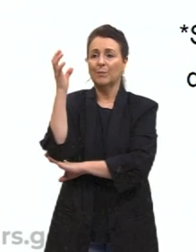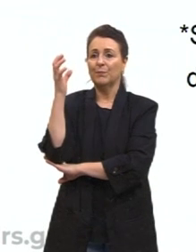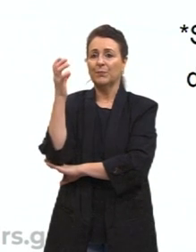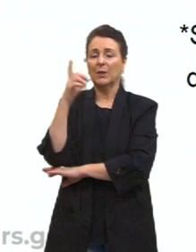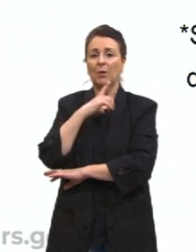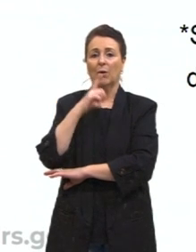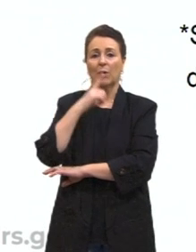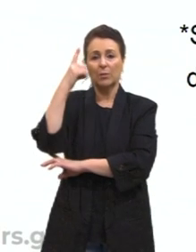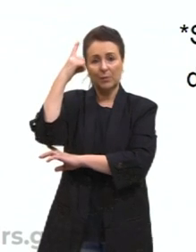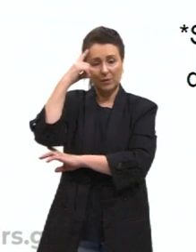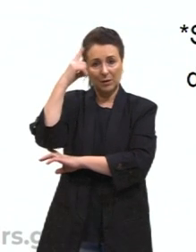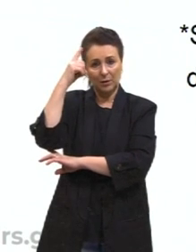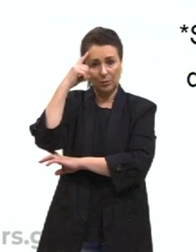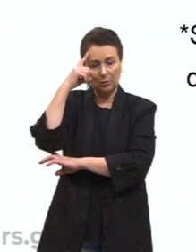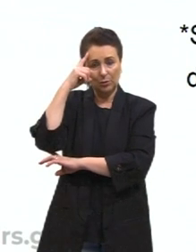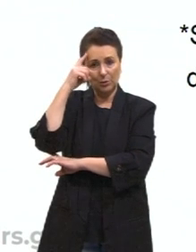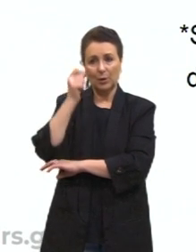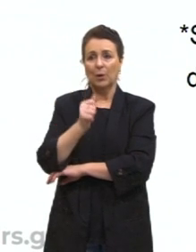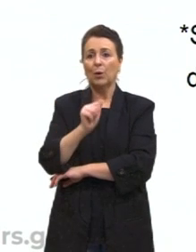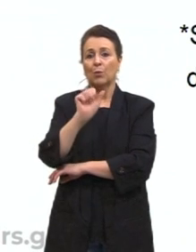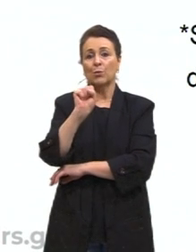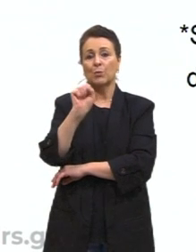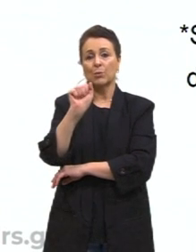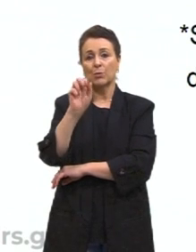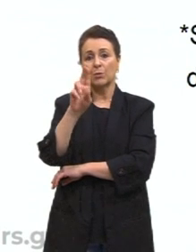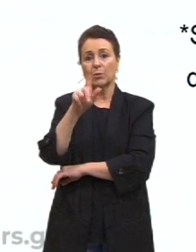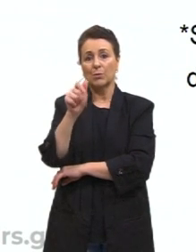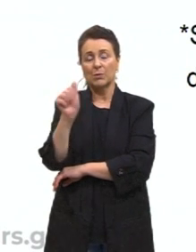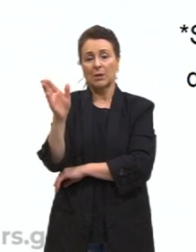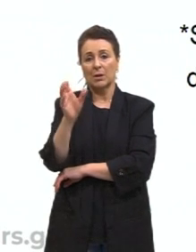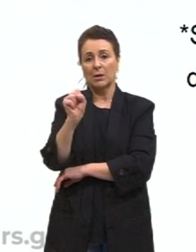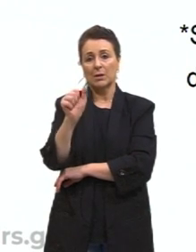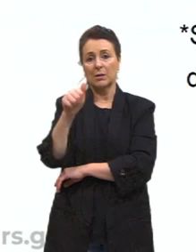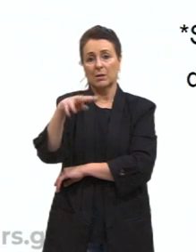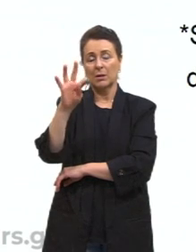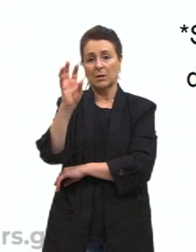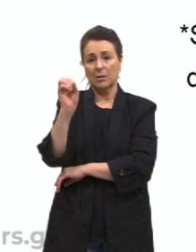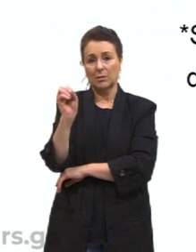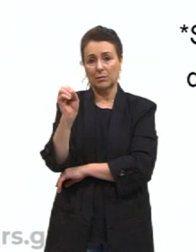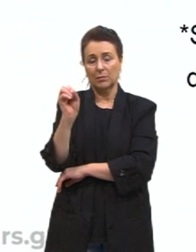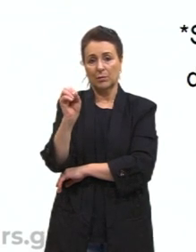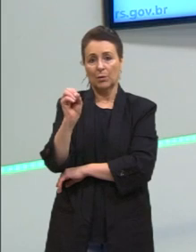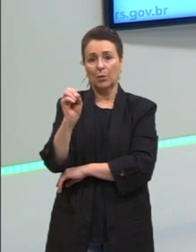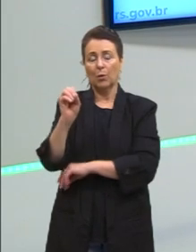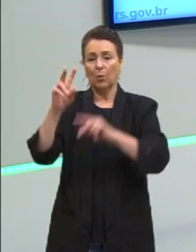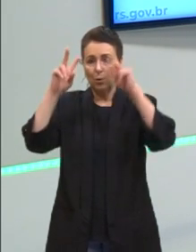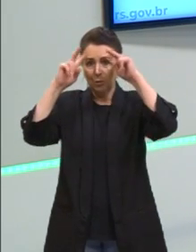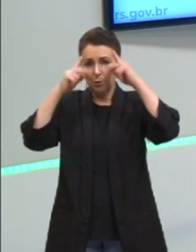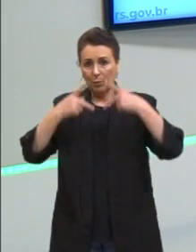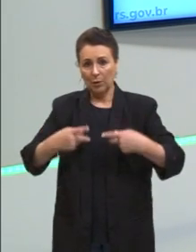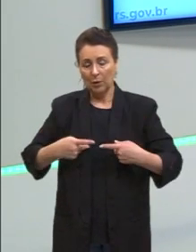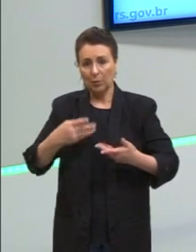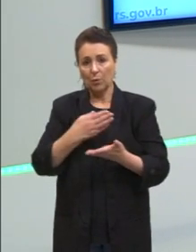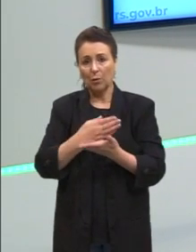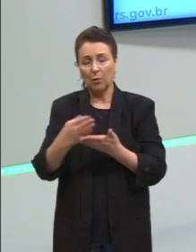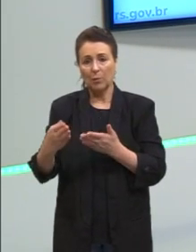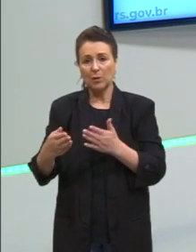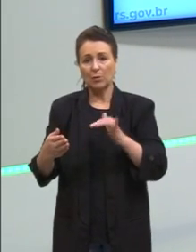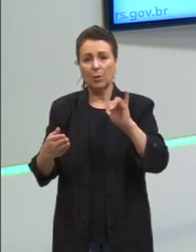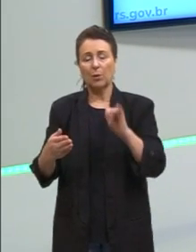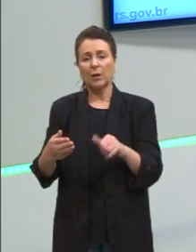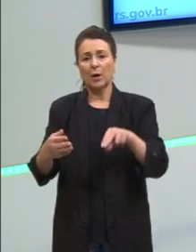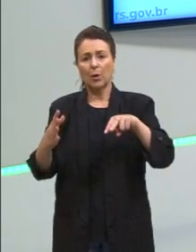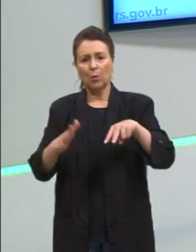pensador Souza Santos. O ser humano passou a ser uma vítima do uso abusivo dos recursos naturais